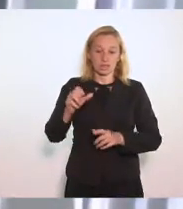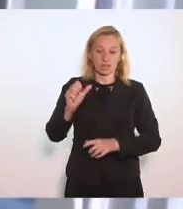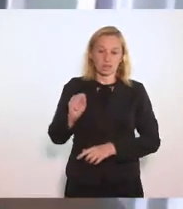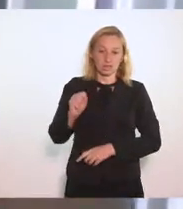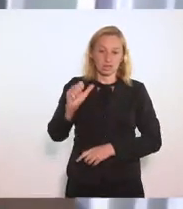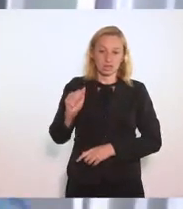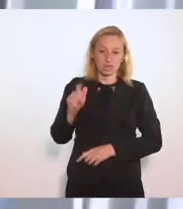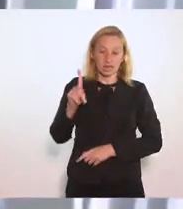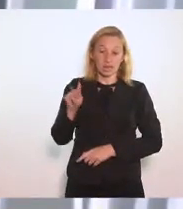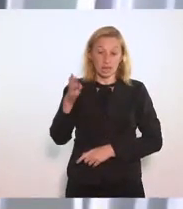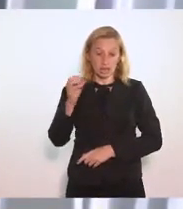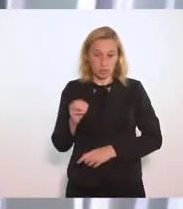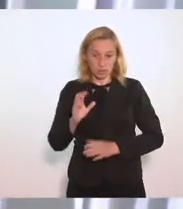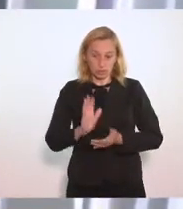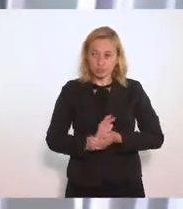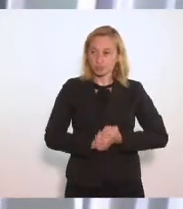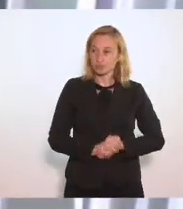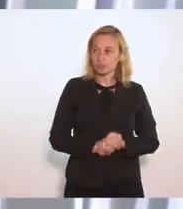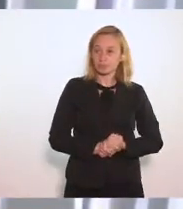coloca em evidência